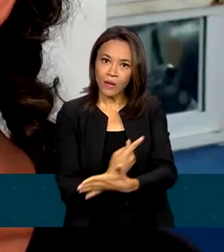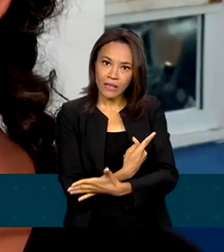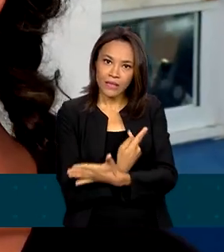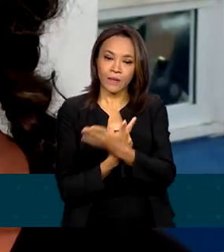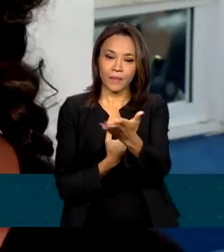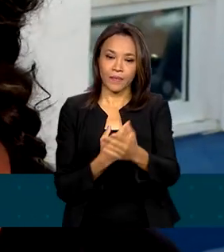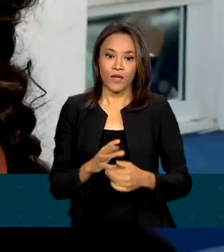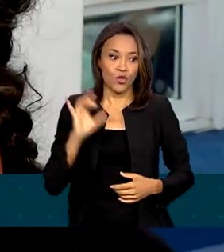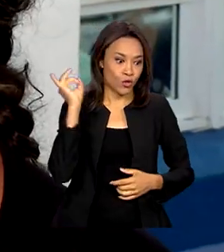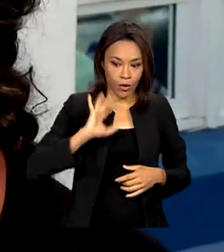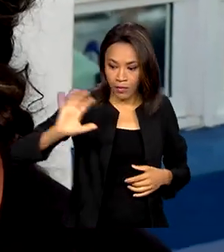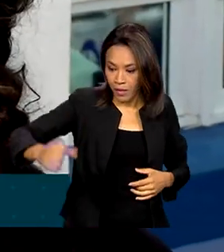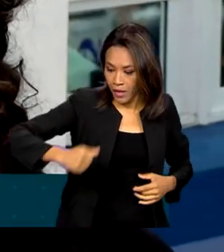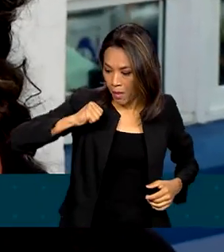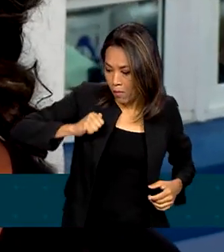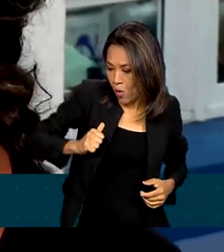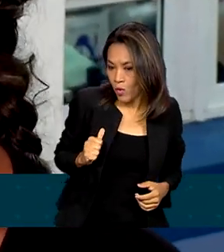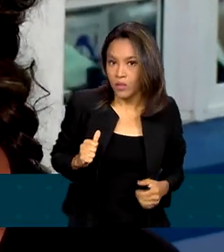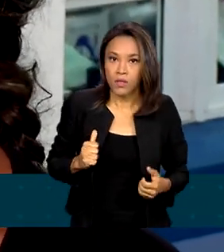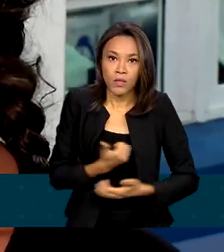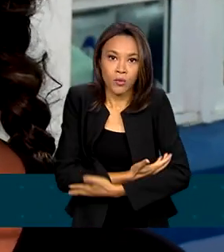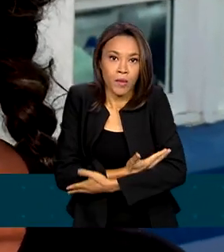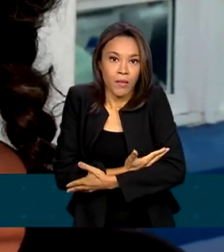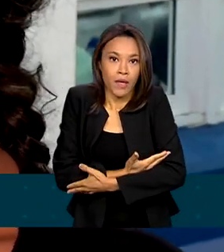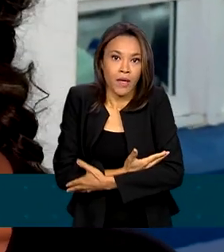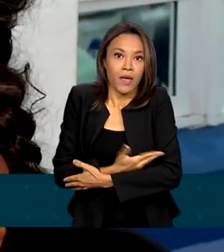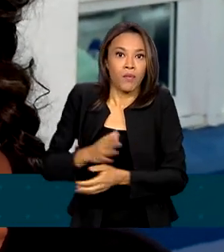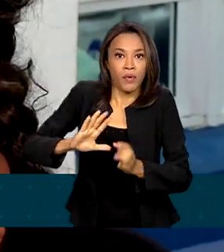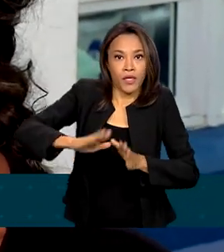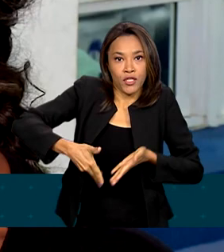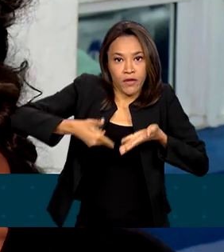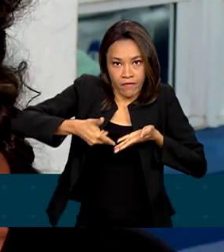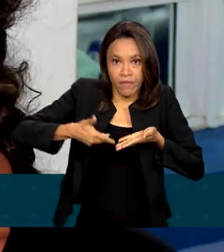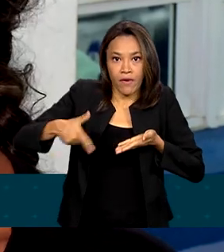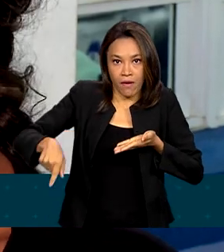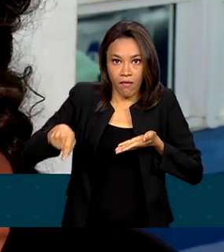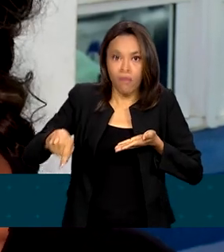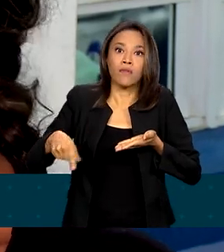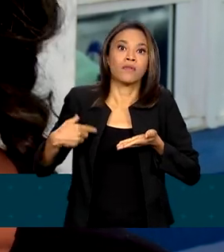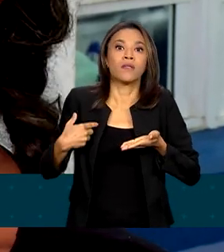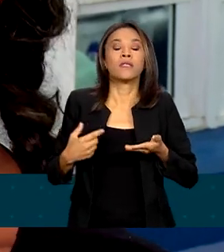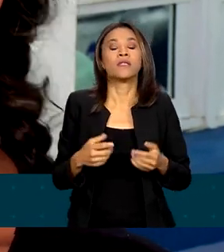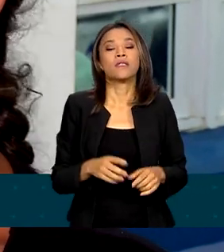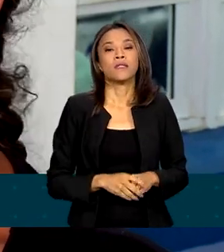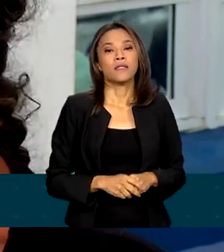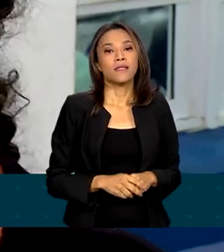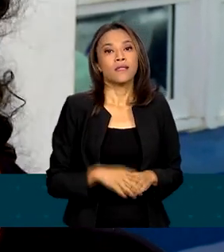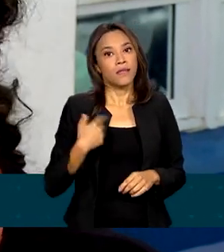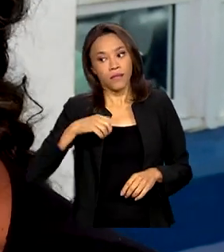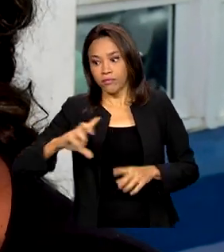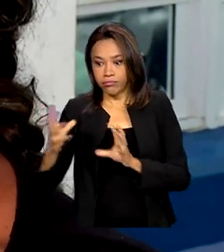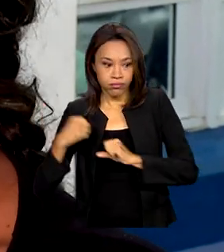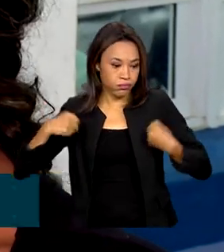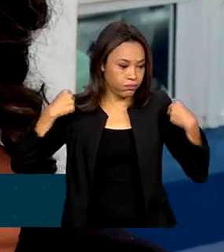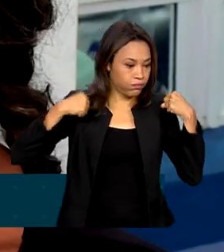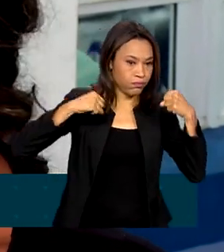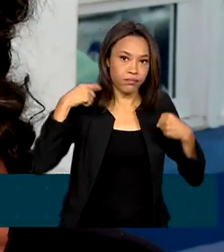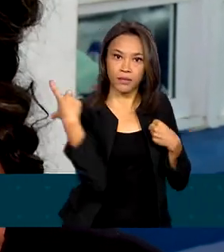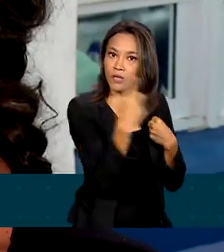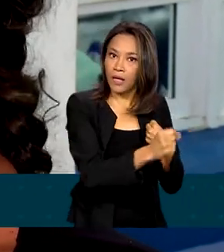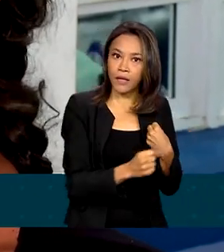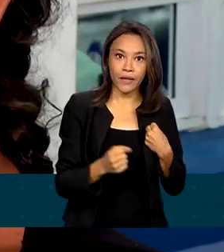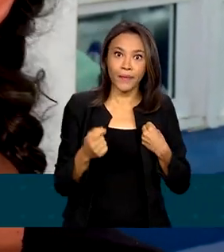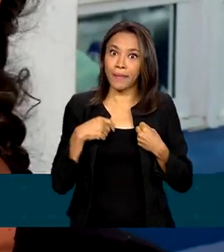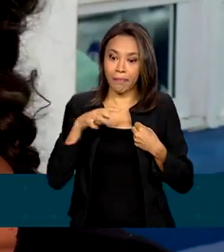Só peguei a bolsa da neném mesmo, que tinha um pacote de fralda, que eu tinha ido com ela com o postinho durante o dia. E saímos correndo, deu tempo de salvar